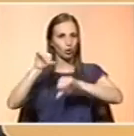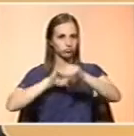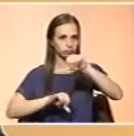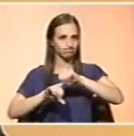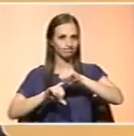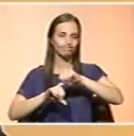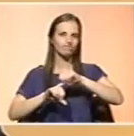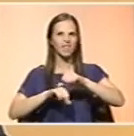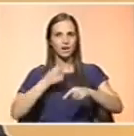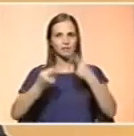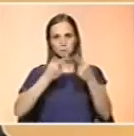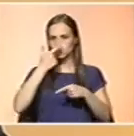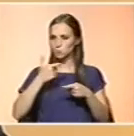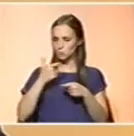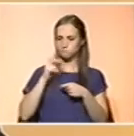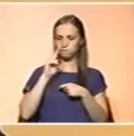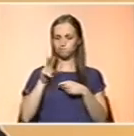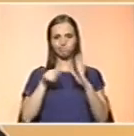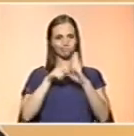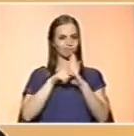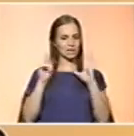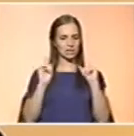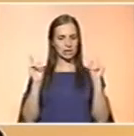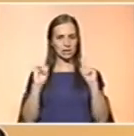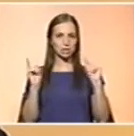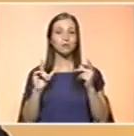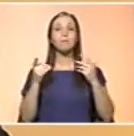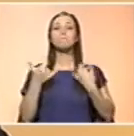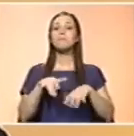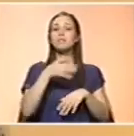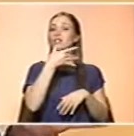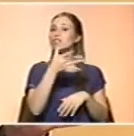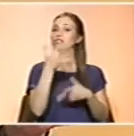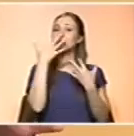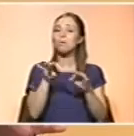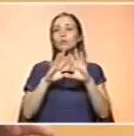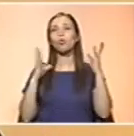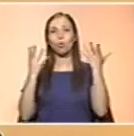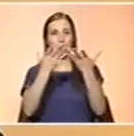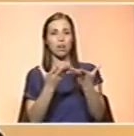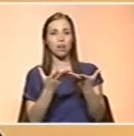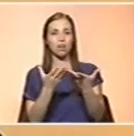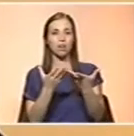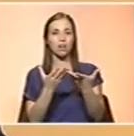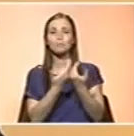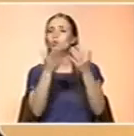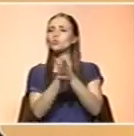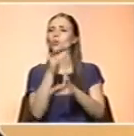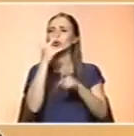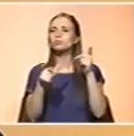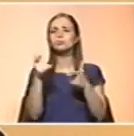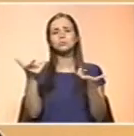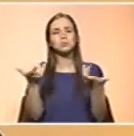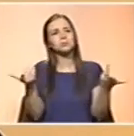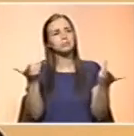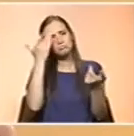ceticismo por parte do público. Mas, como dizia, portanto, em termos globais, toda a gente ficaria beneficiada